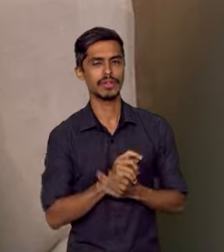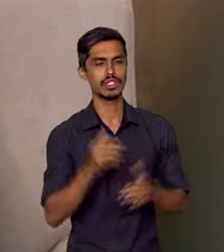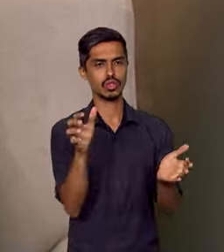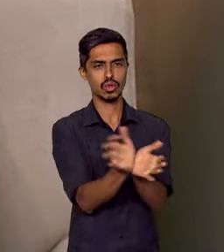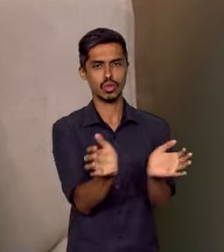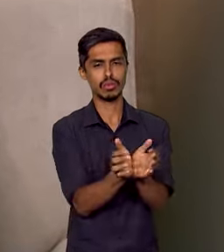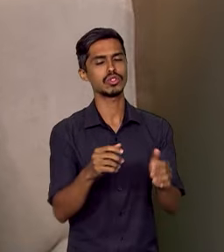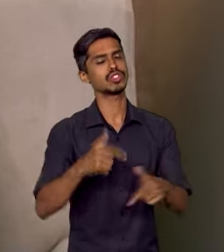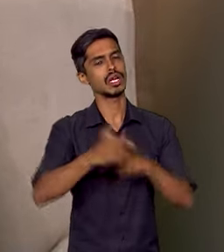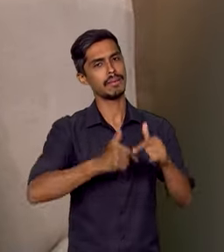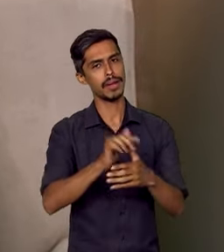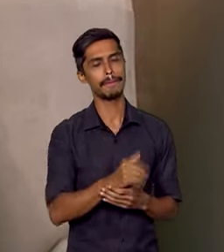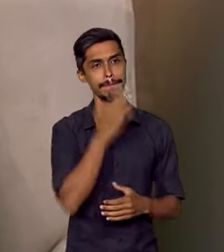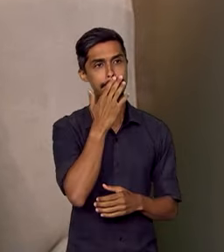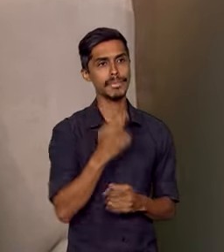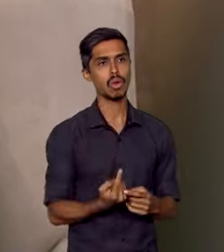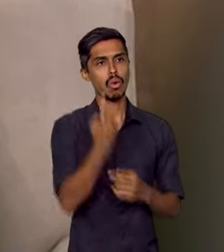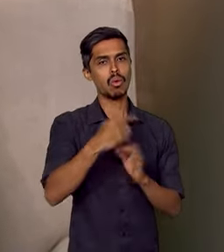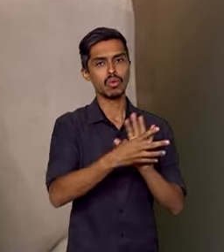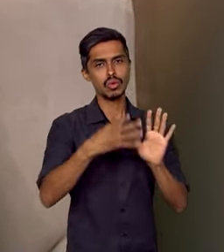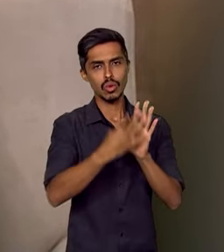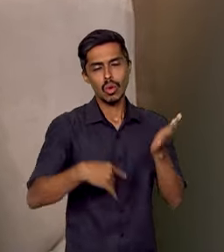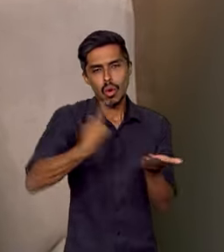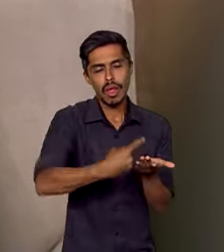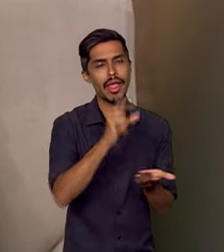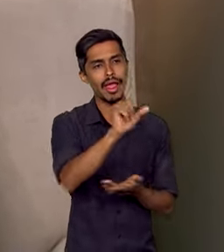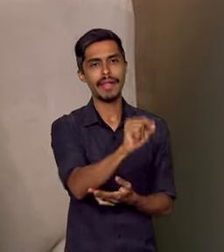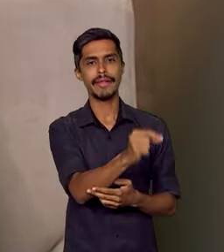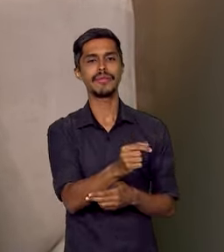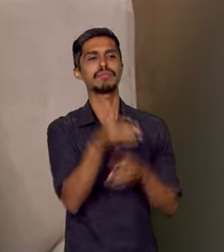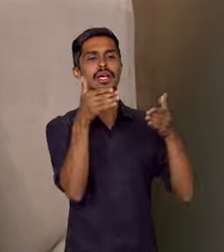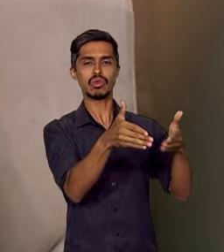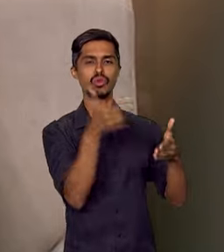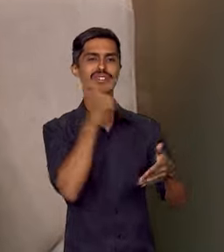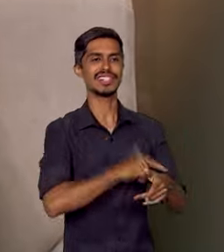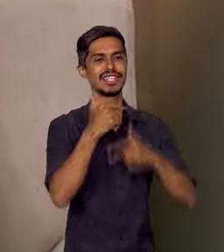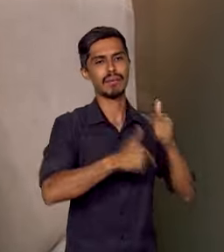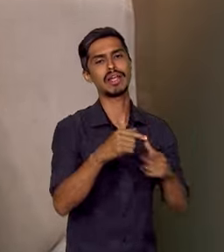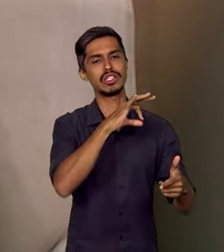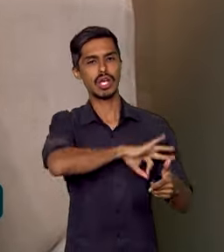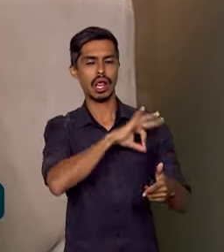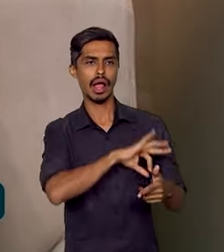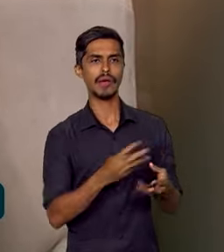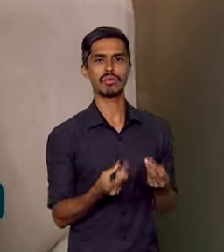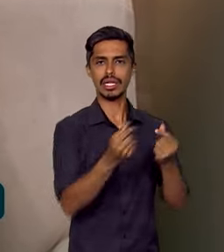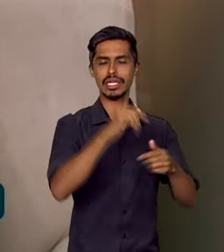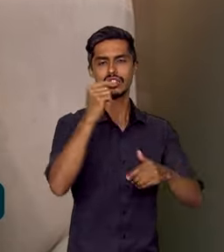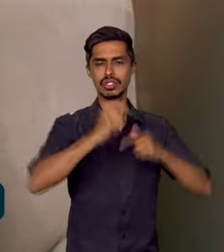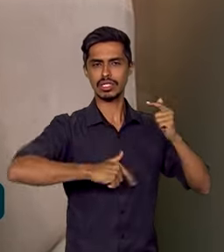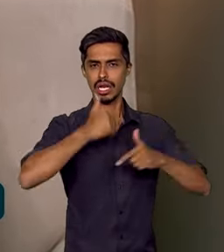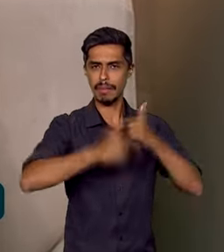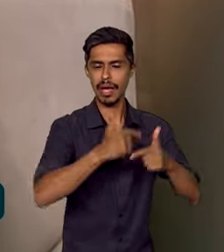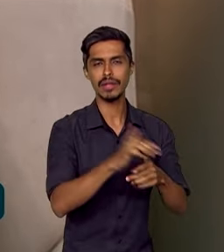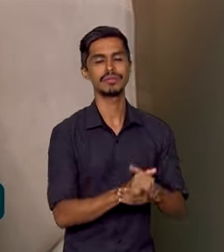trabalho, e uma das agendas é justamente acesso ao trabalho e à renda, à qualificação de jovens,